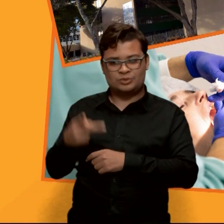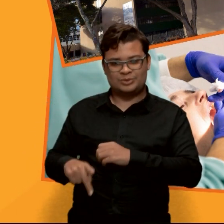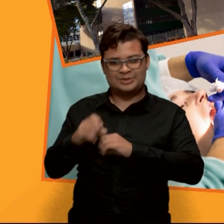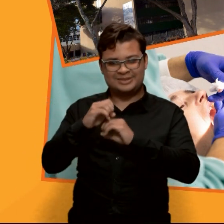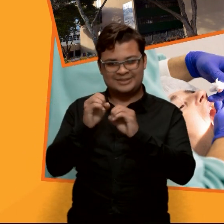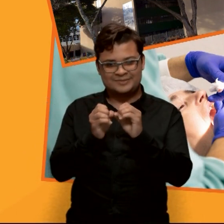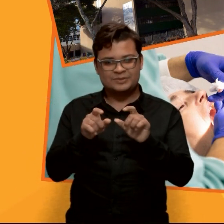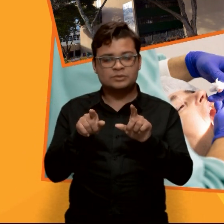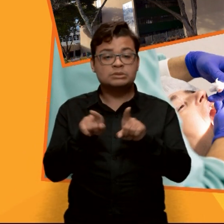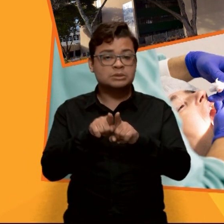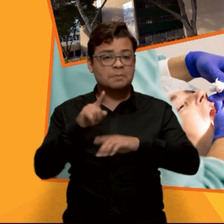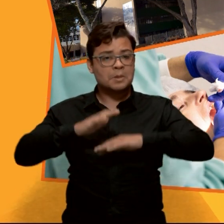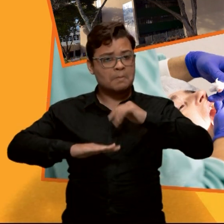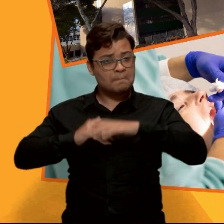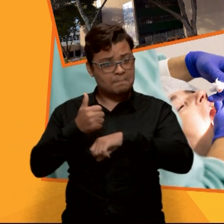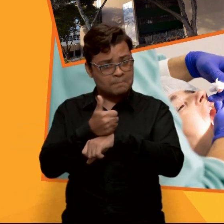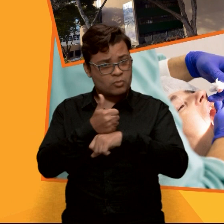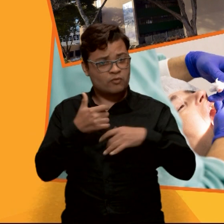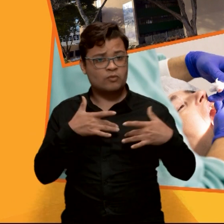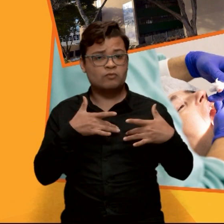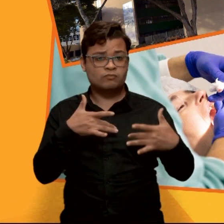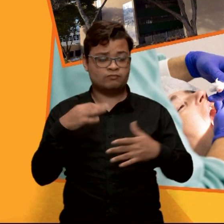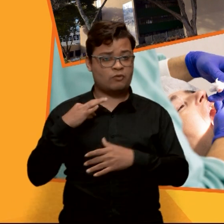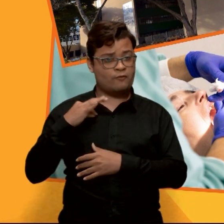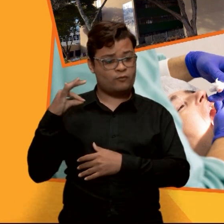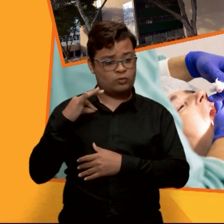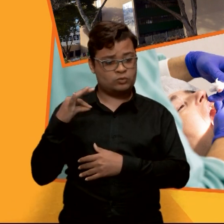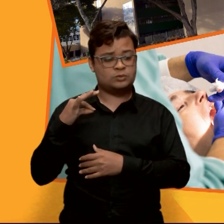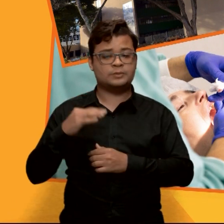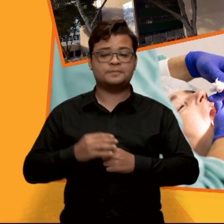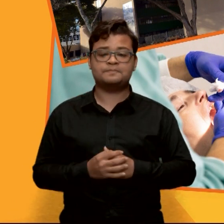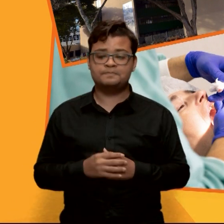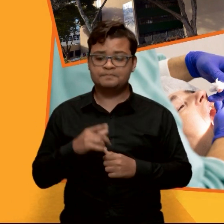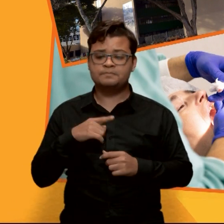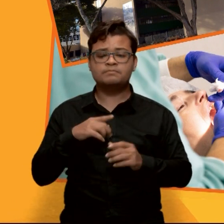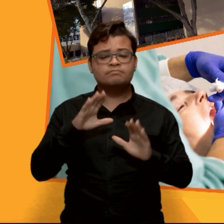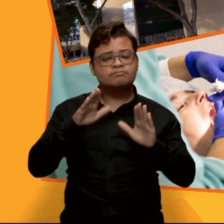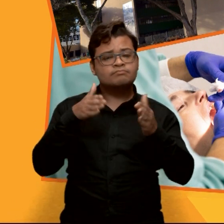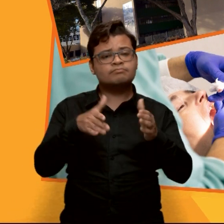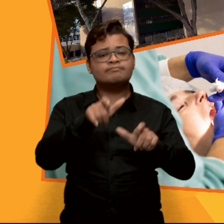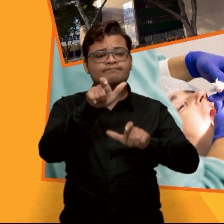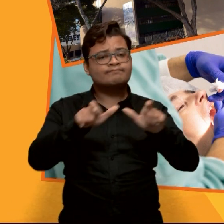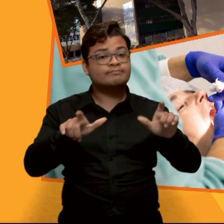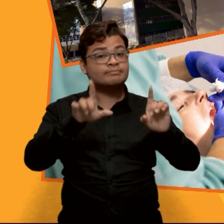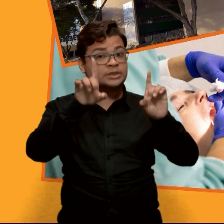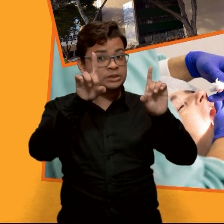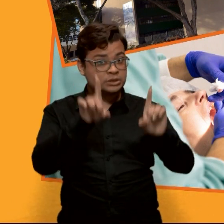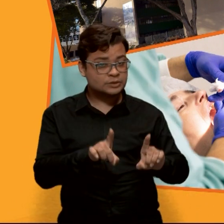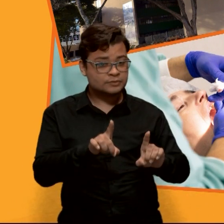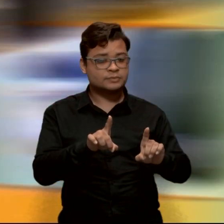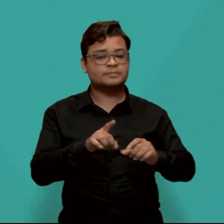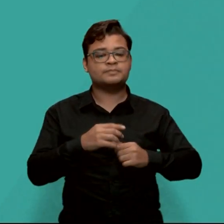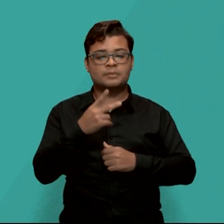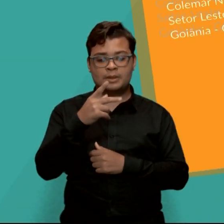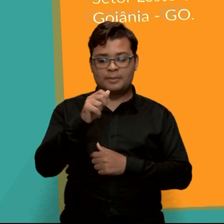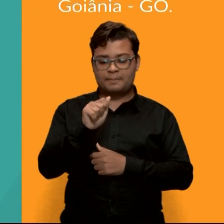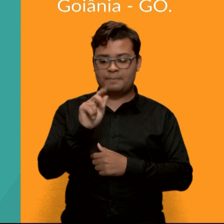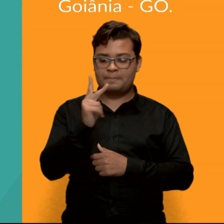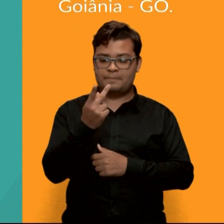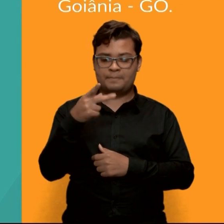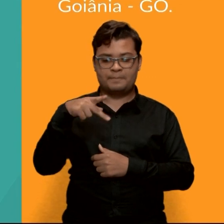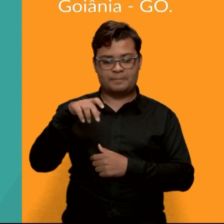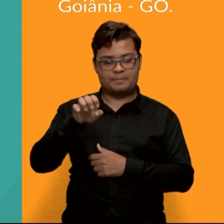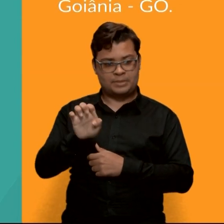universidade e profissionais voluntários, por meio do Programa de Atenção Humanizada a Pessoas com Necessidades Especiais,